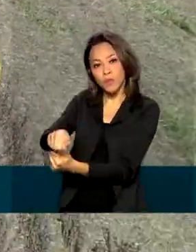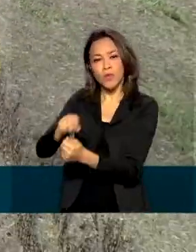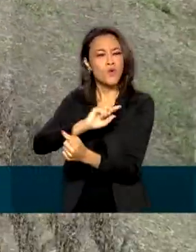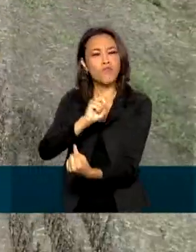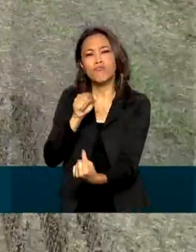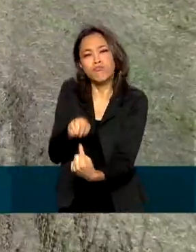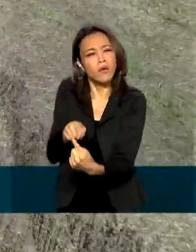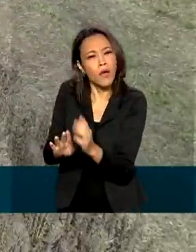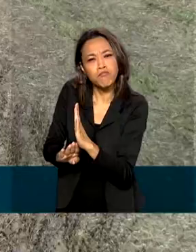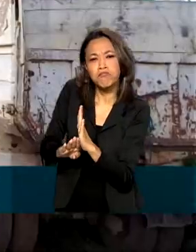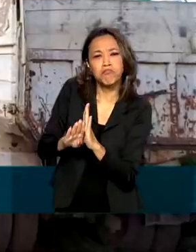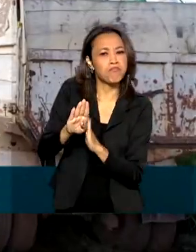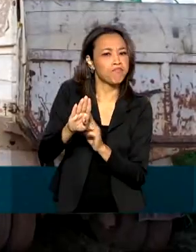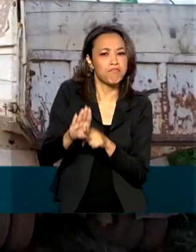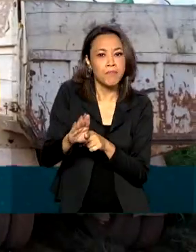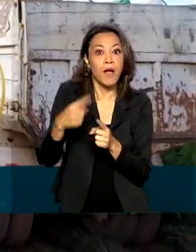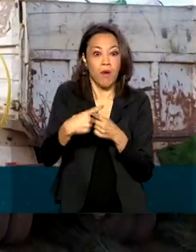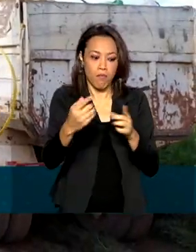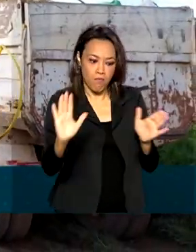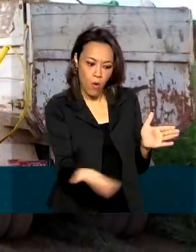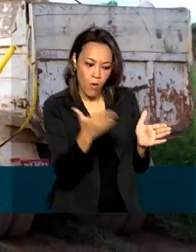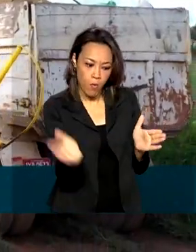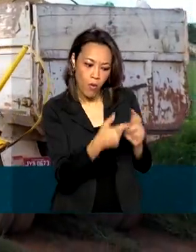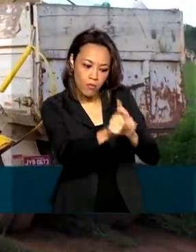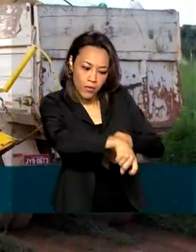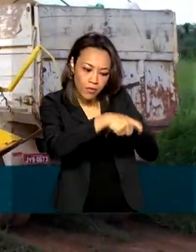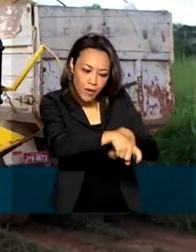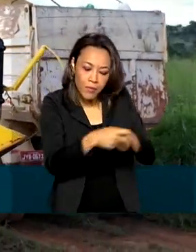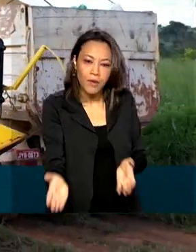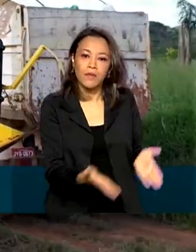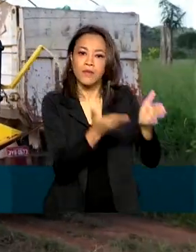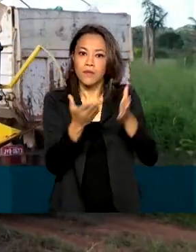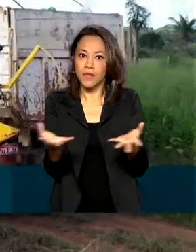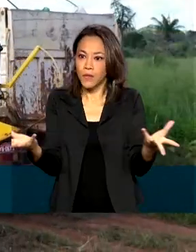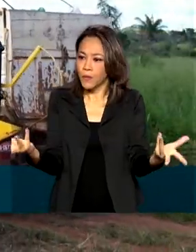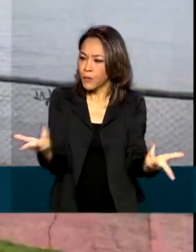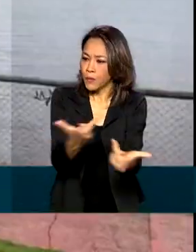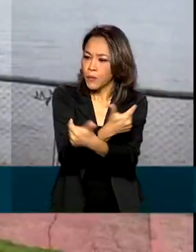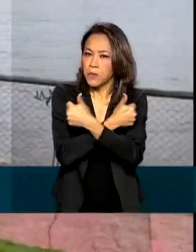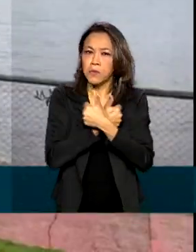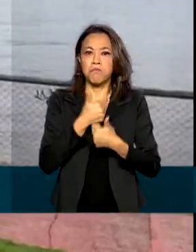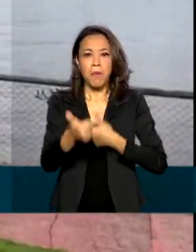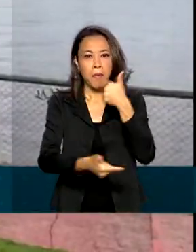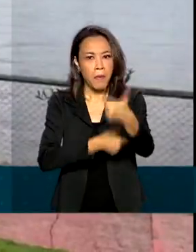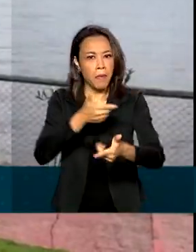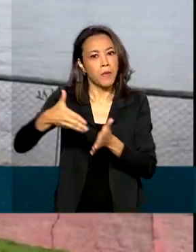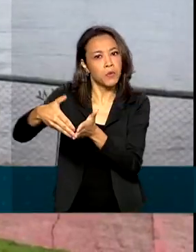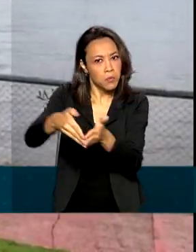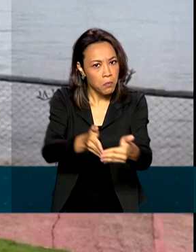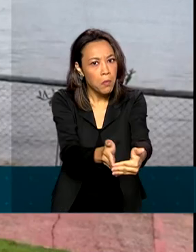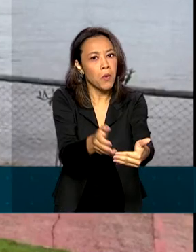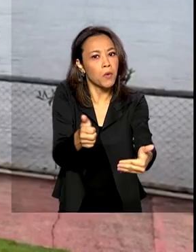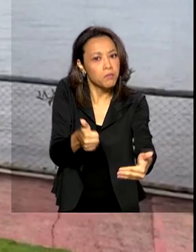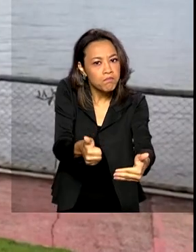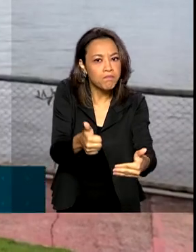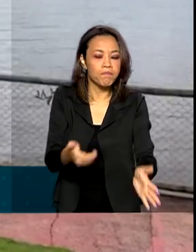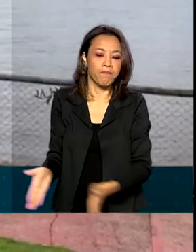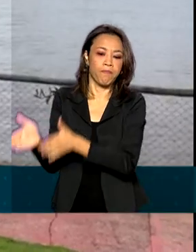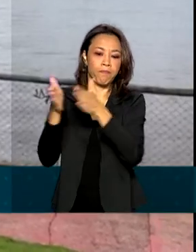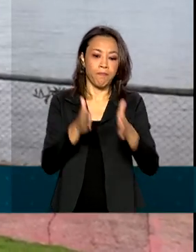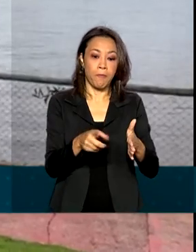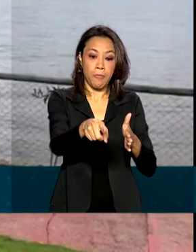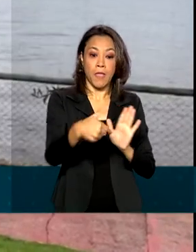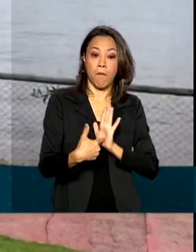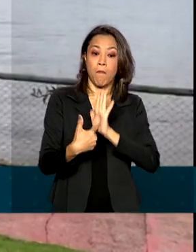estão a alta da produção agrícola e a eficiência dos terminais portuários. Mostra a resiliência dos portos